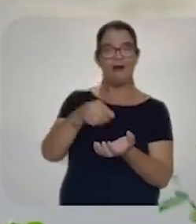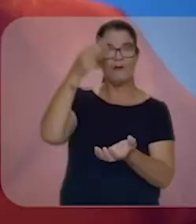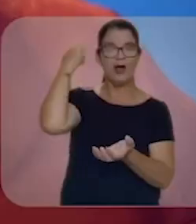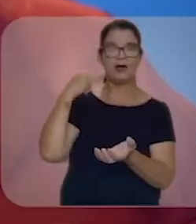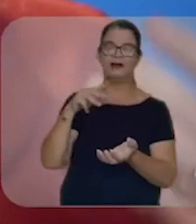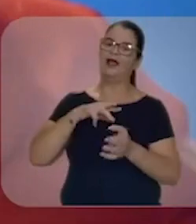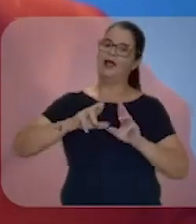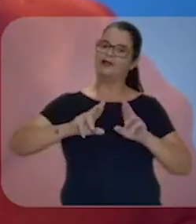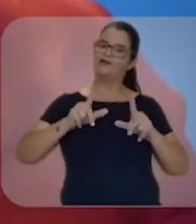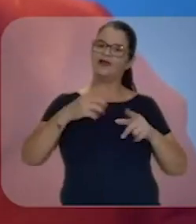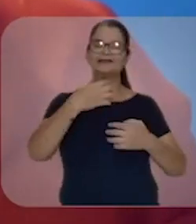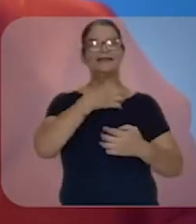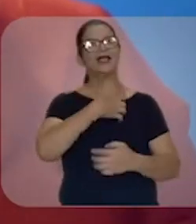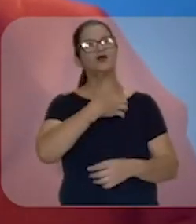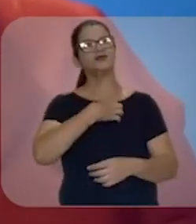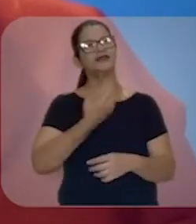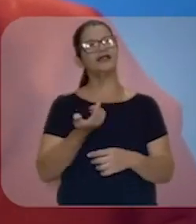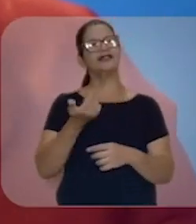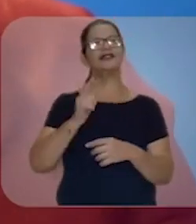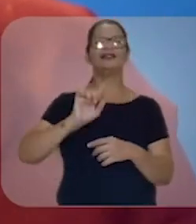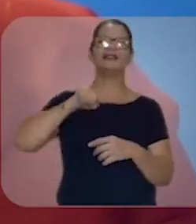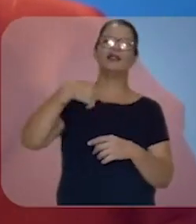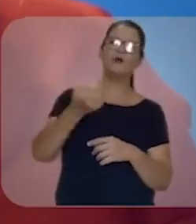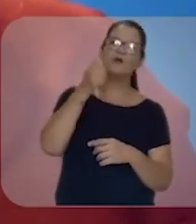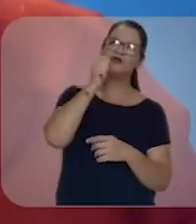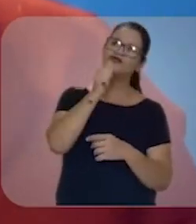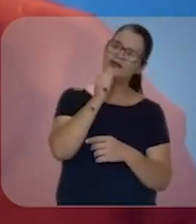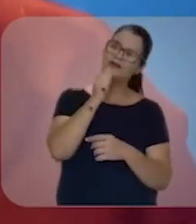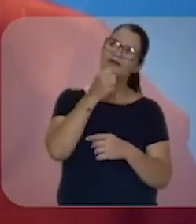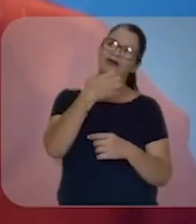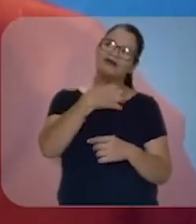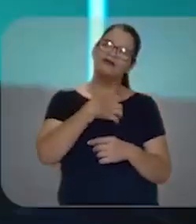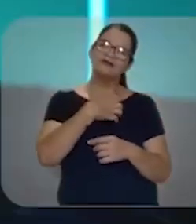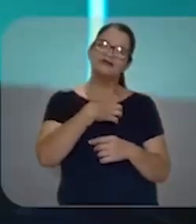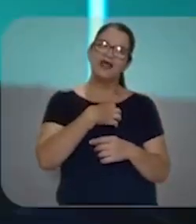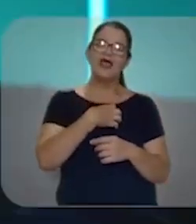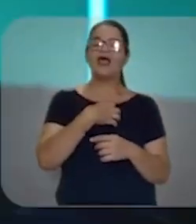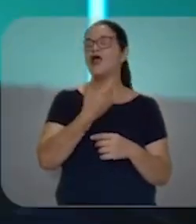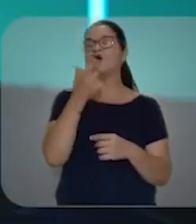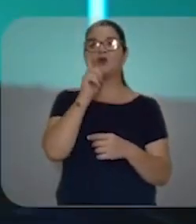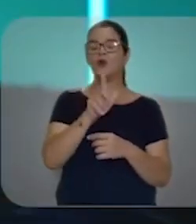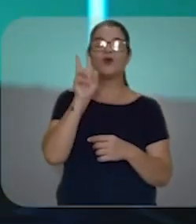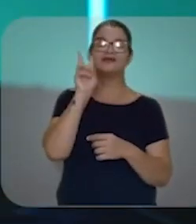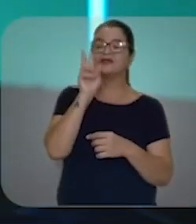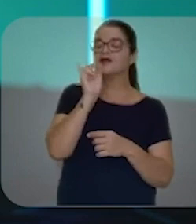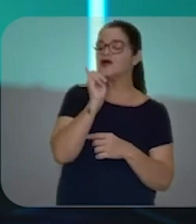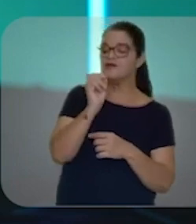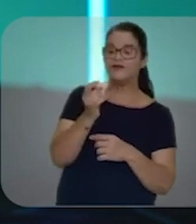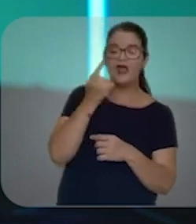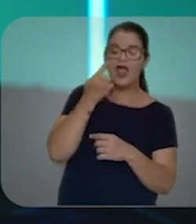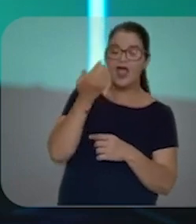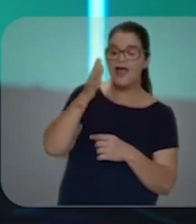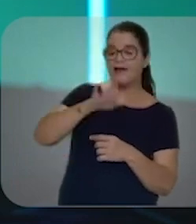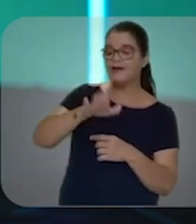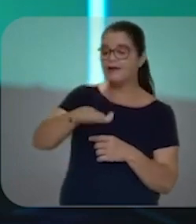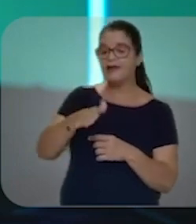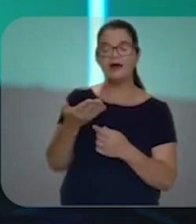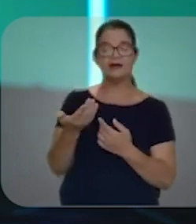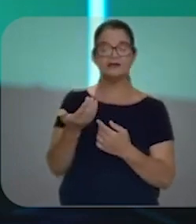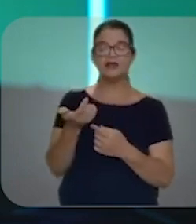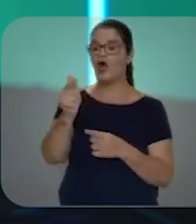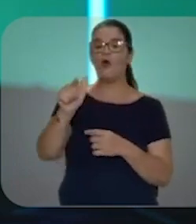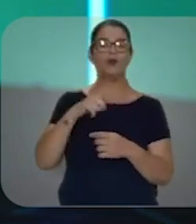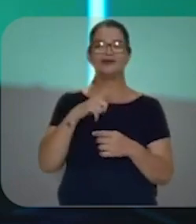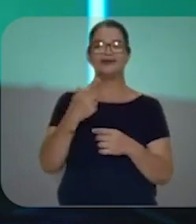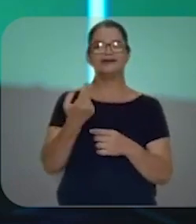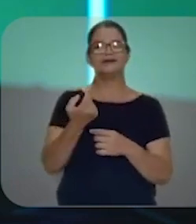Marília. A diferença que eu senti, depois de ser mãe, foi que eu não consigo olhar para uma outra criança sem